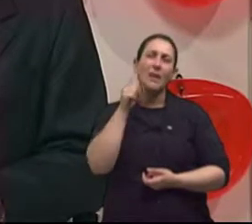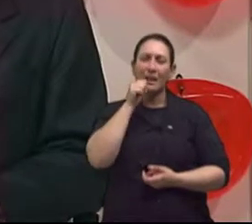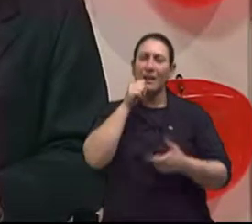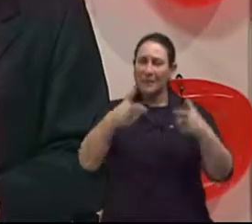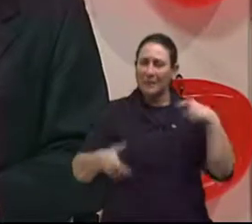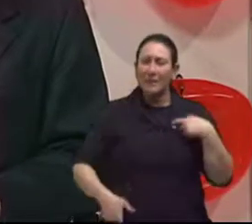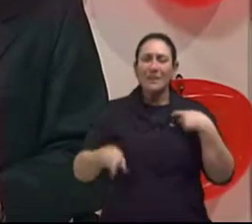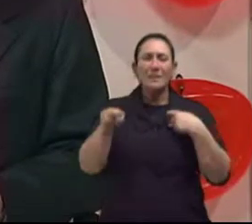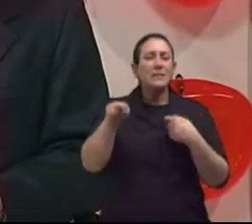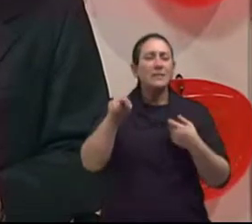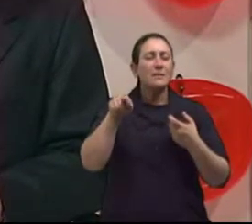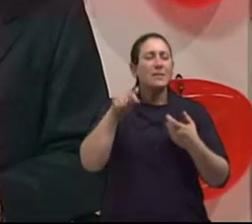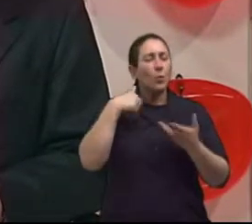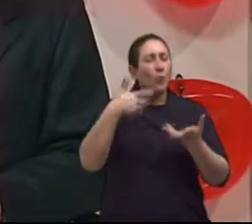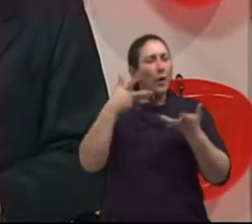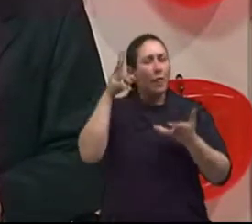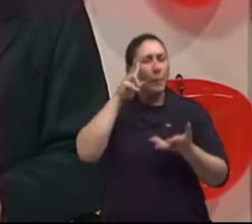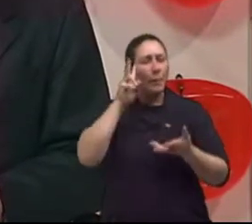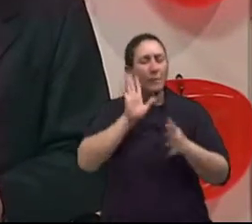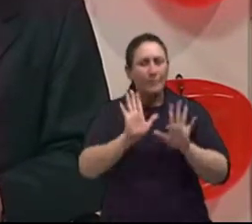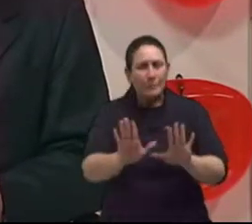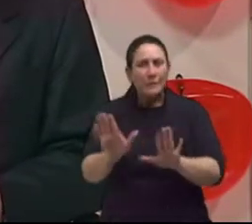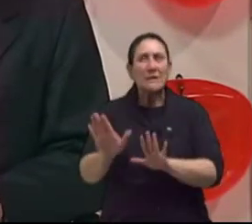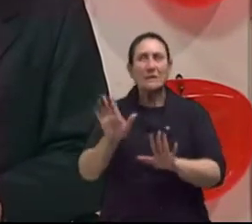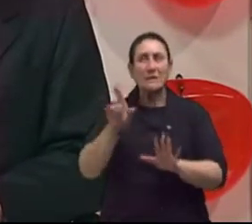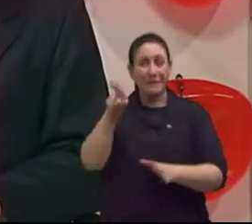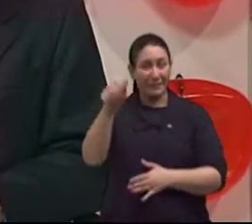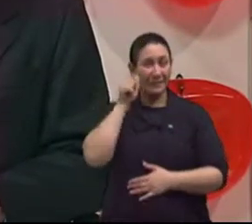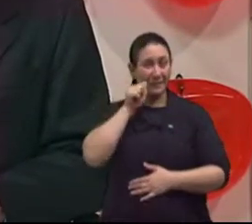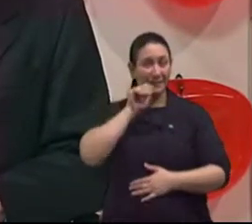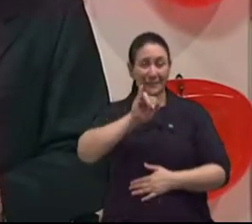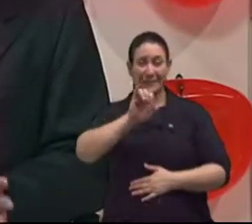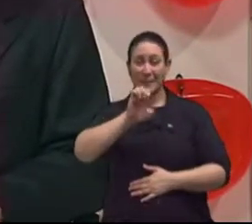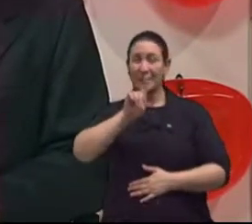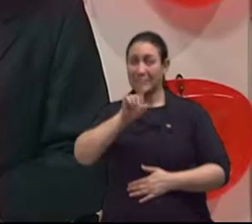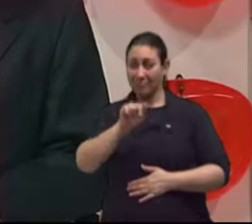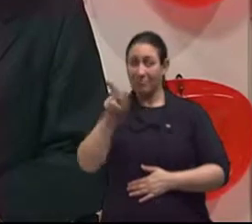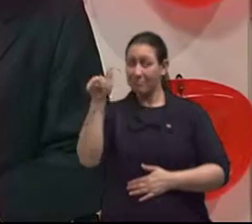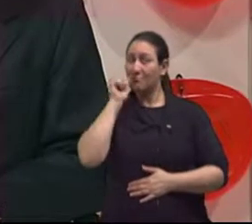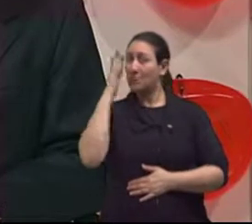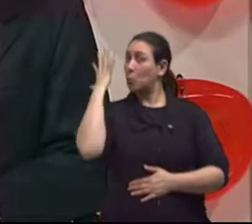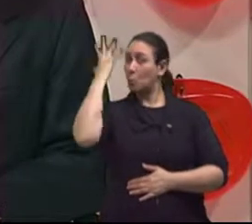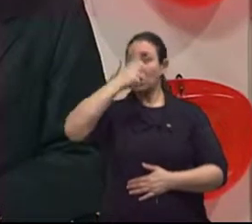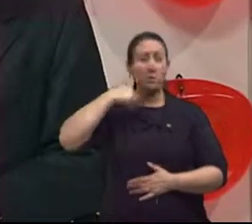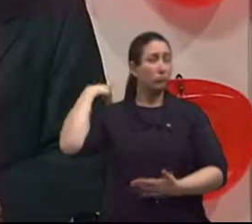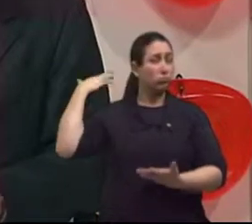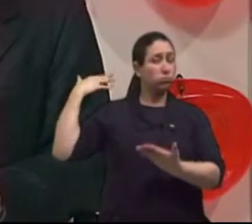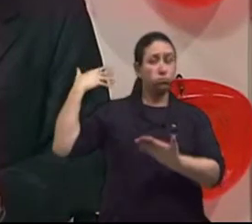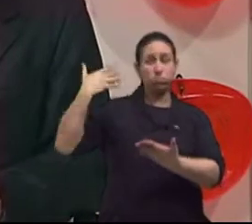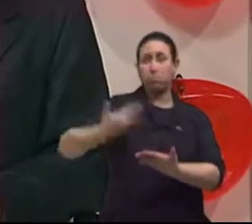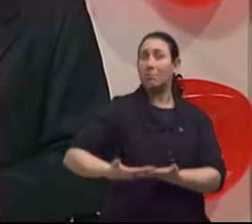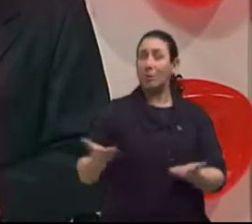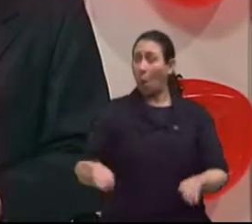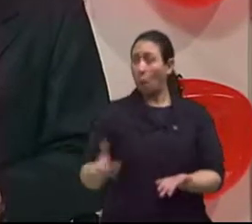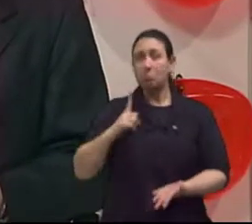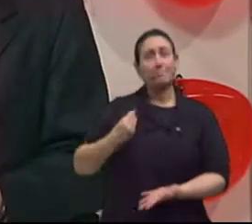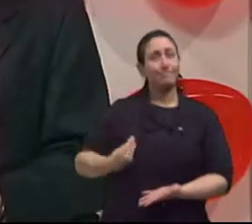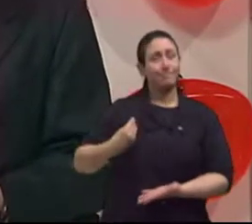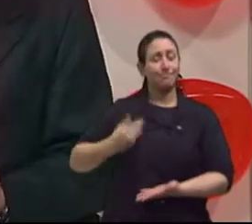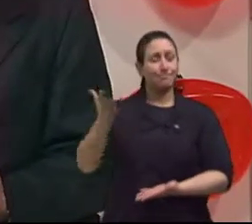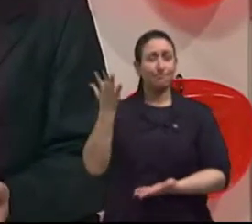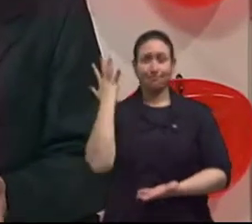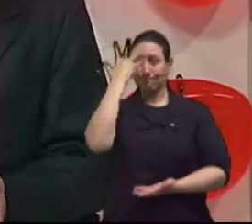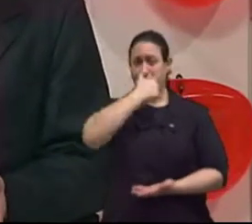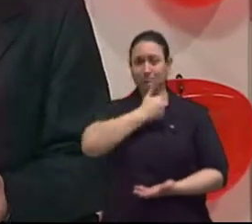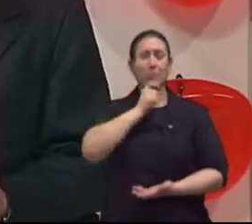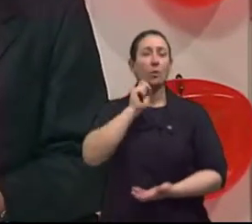Eu só gostaria de lembrar o seguinte, que a Ieda é bonita até hoje. Então, essa questão, ela deve